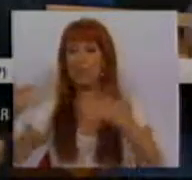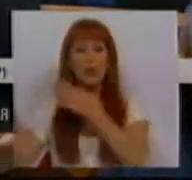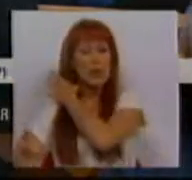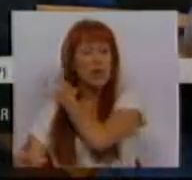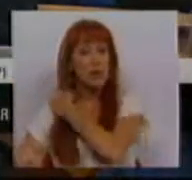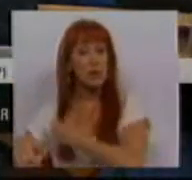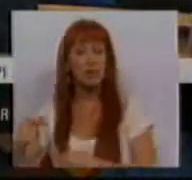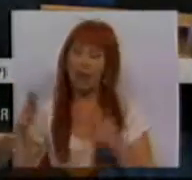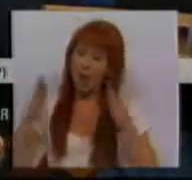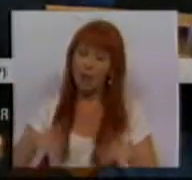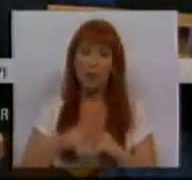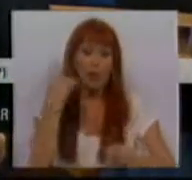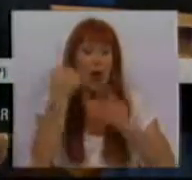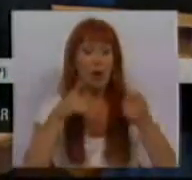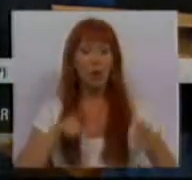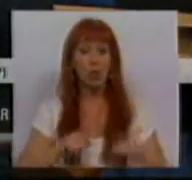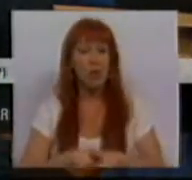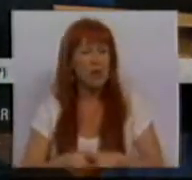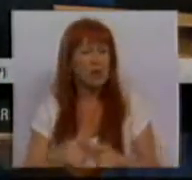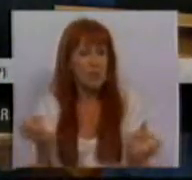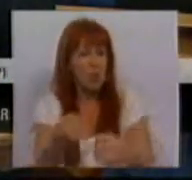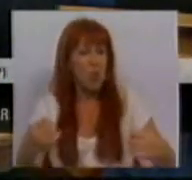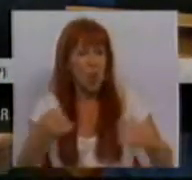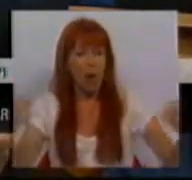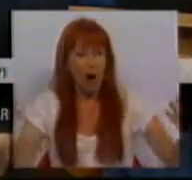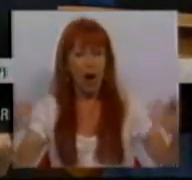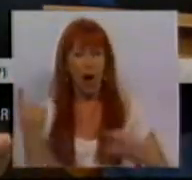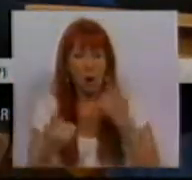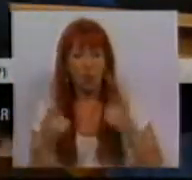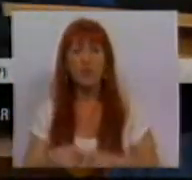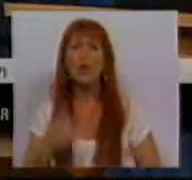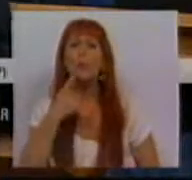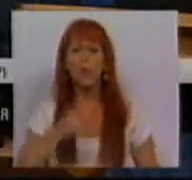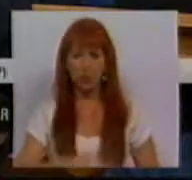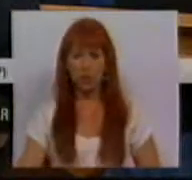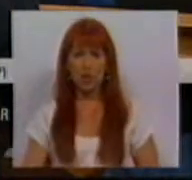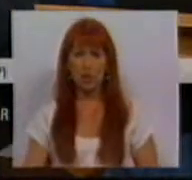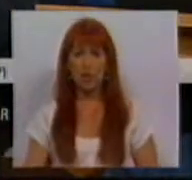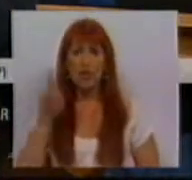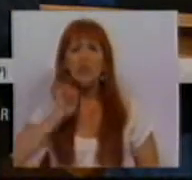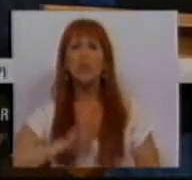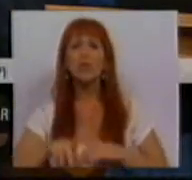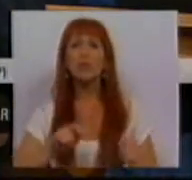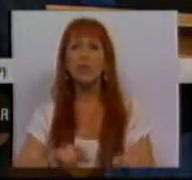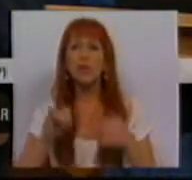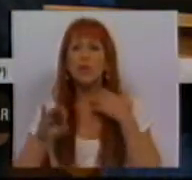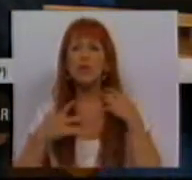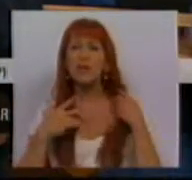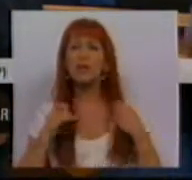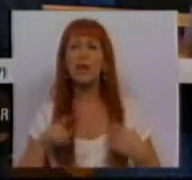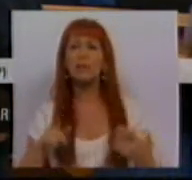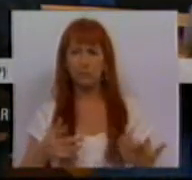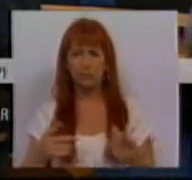que, em parte, e em algumas delas, nem sequer existem. Pergunta-se, Sra. Deputada Isilda Aguincha,